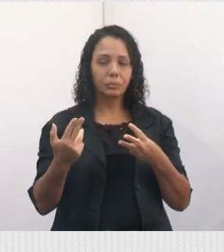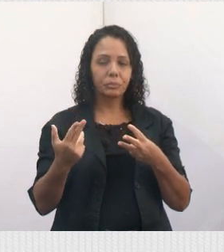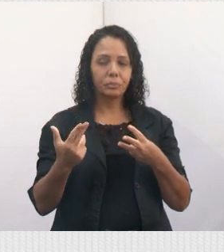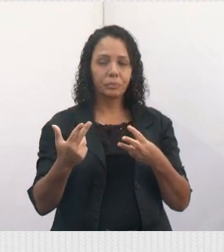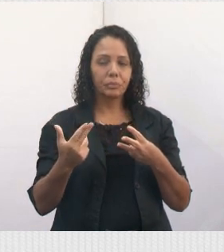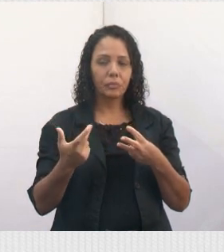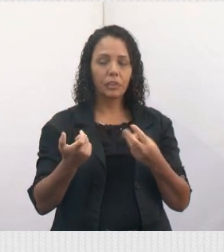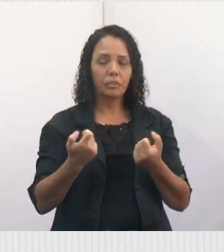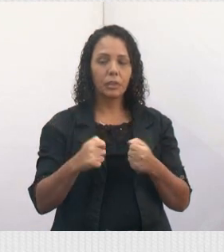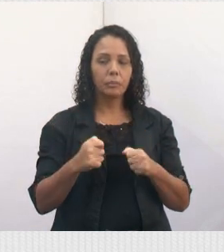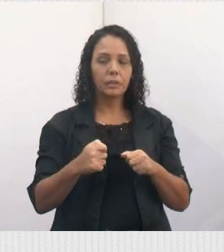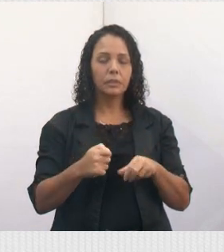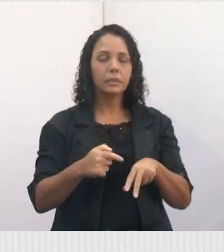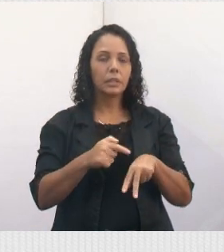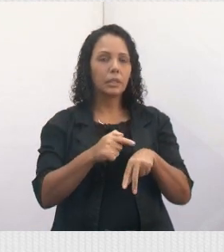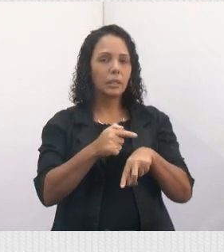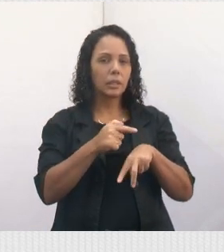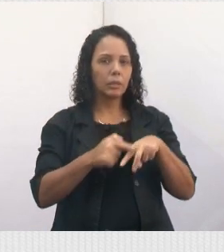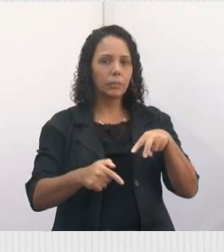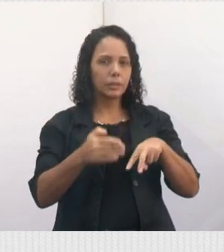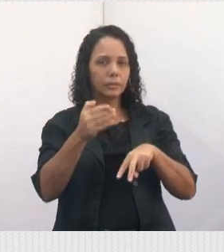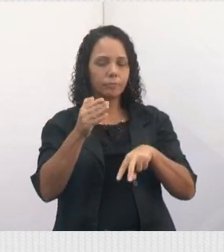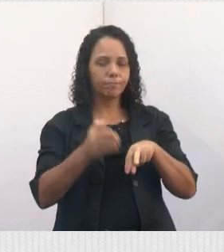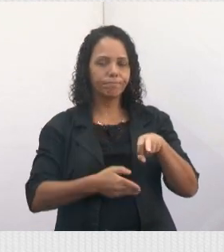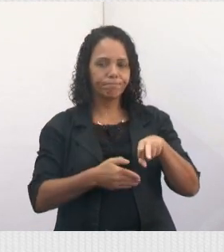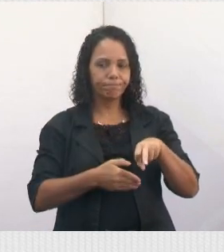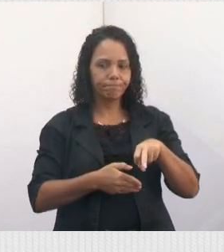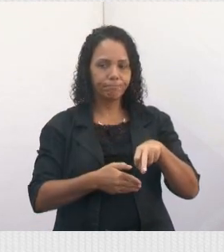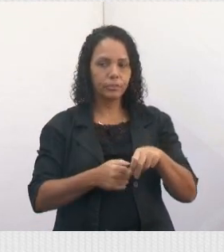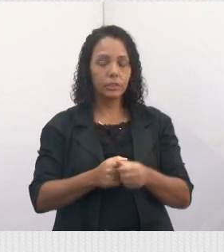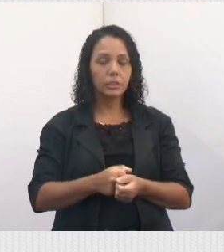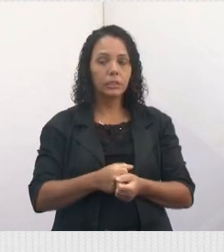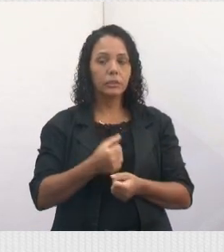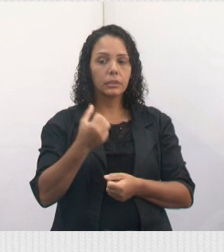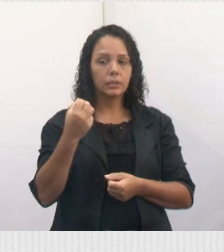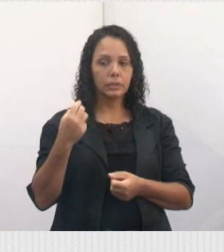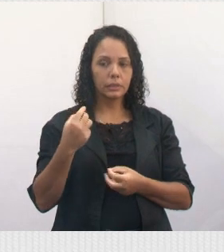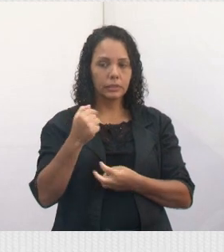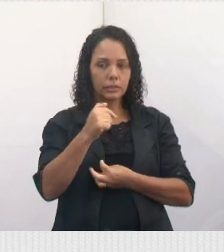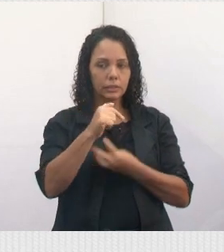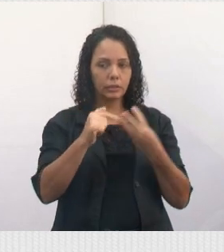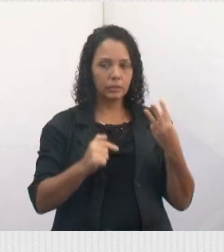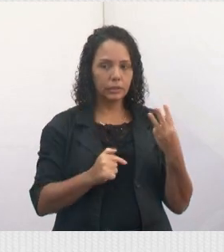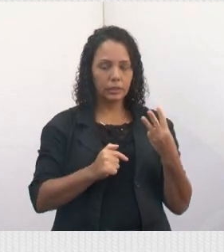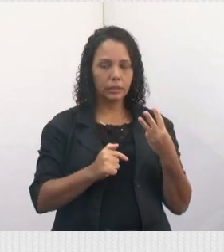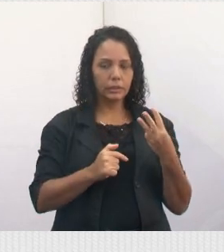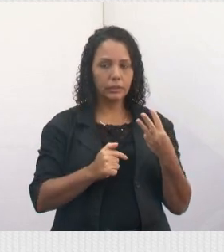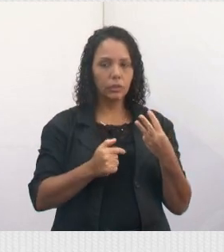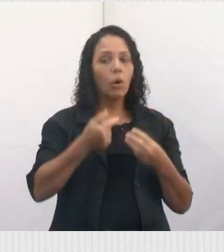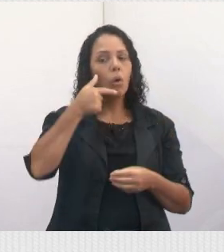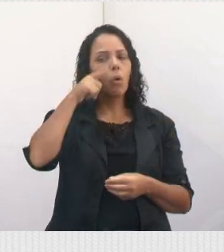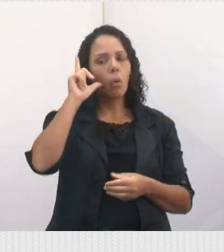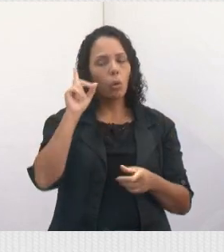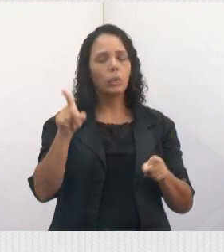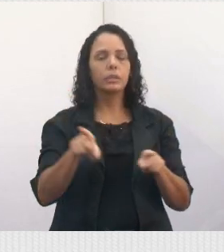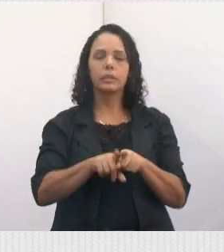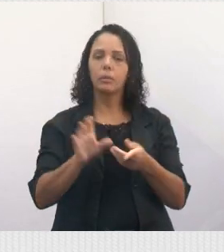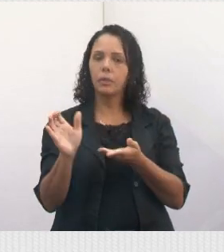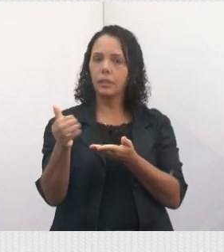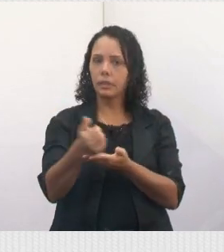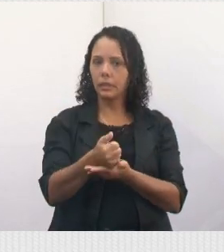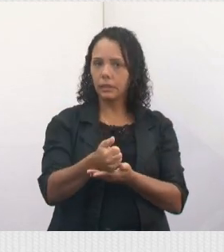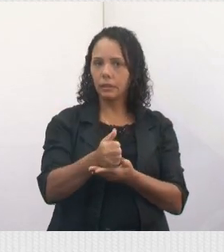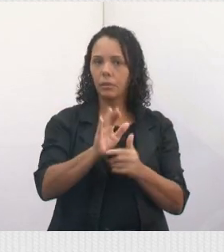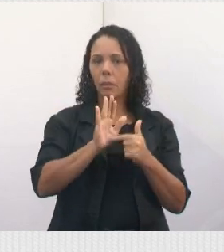vai ter que ter uma perninha amputada também, tá? Então, são três. Aí não está o resgate de ontem, que nós fizemos, que ele está sem o